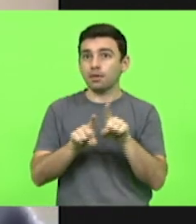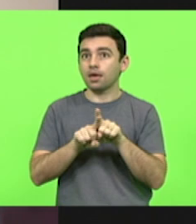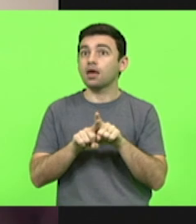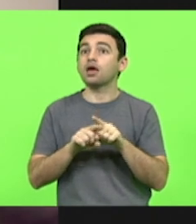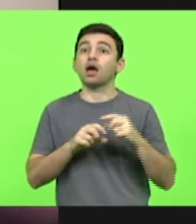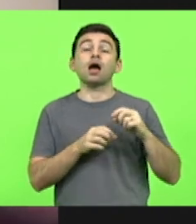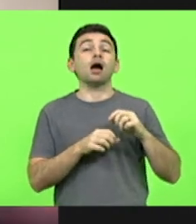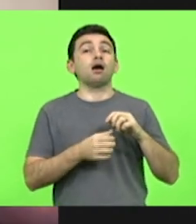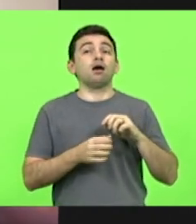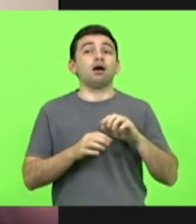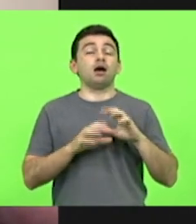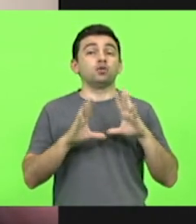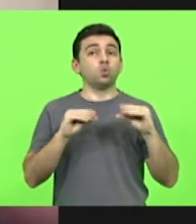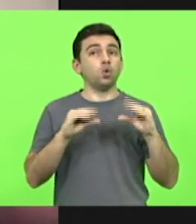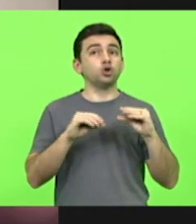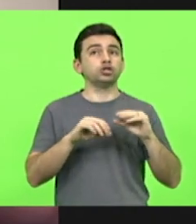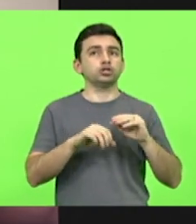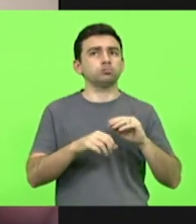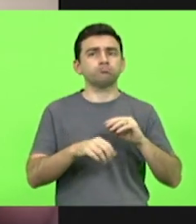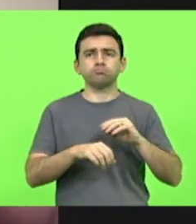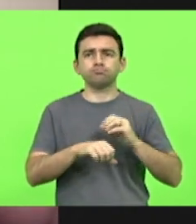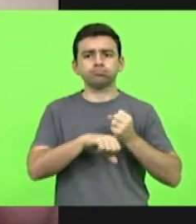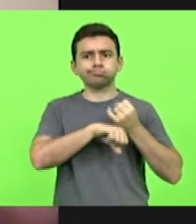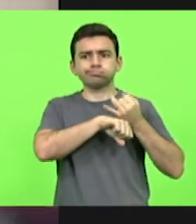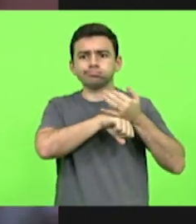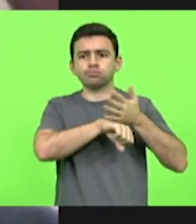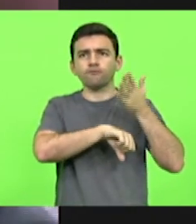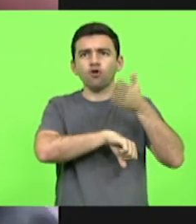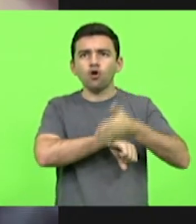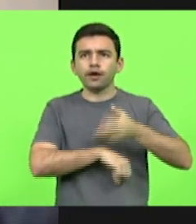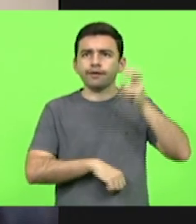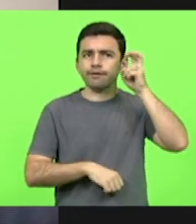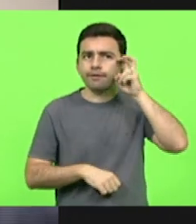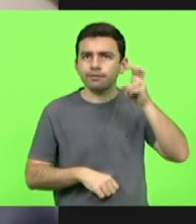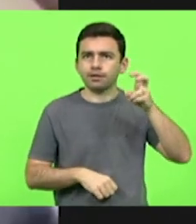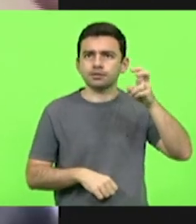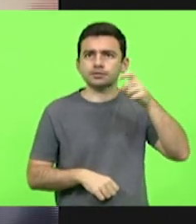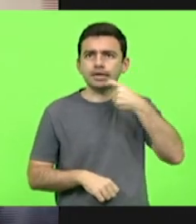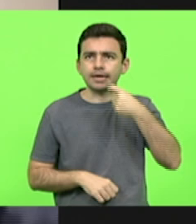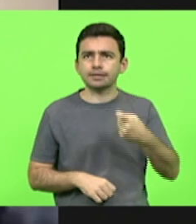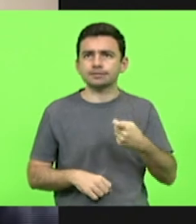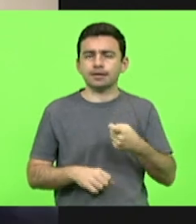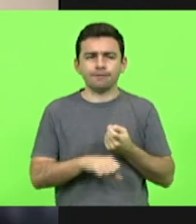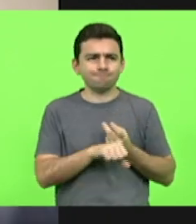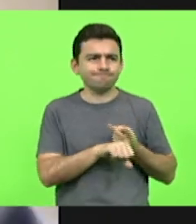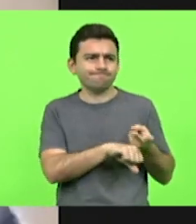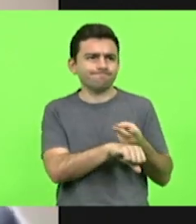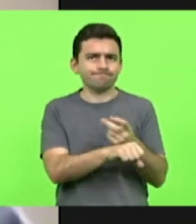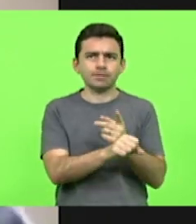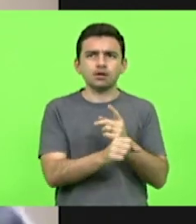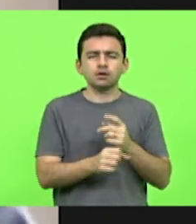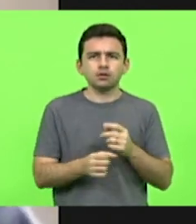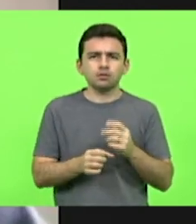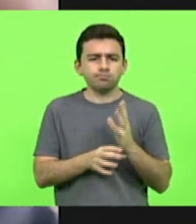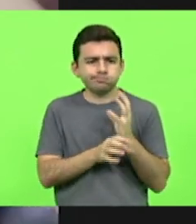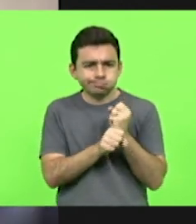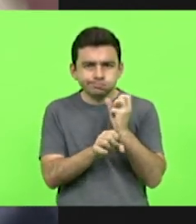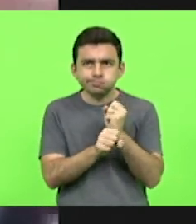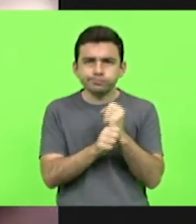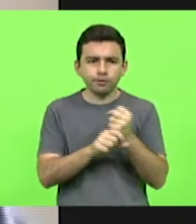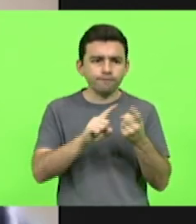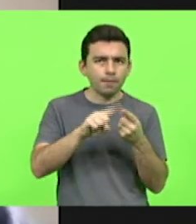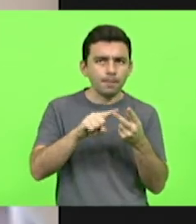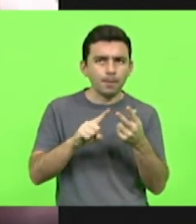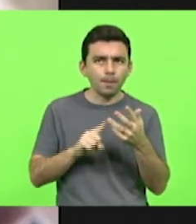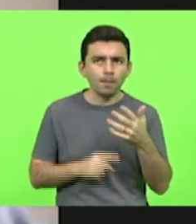durante a madrugada, sexta-feira novamente, fazendo todo um levantamento junto a outras equipes, dando